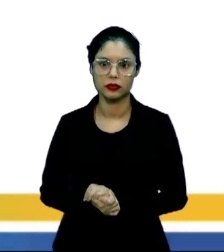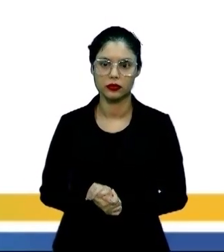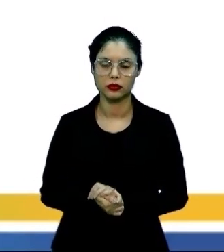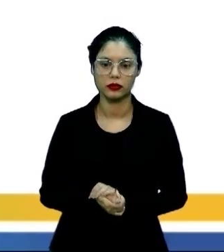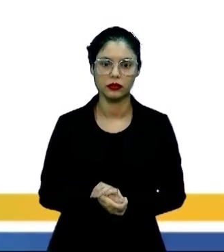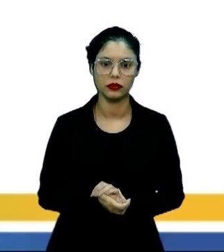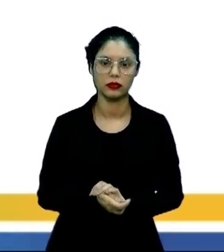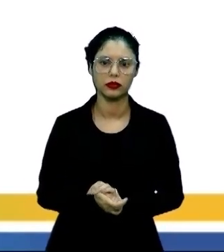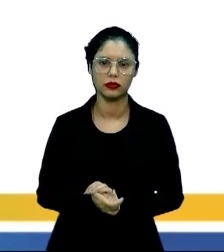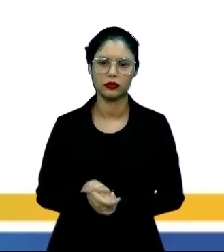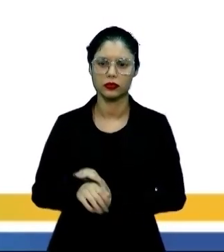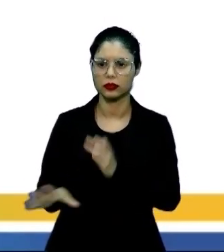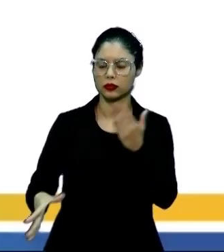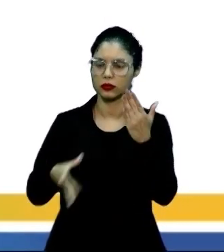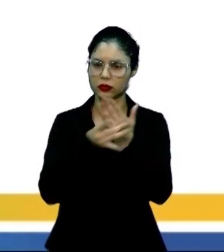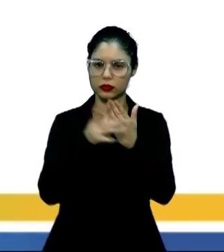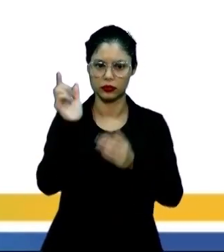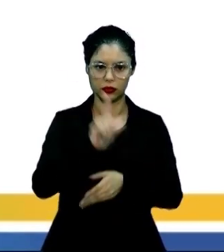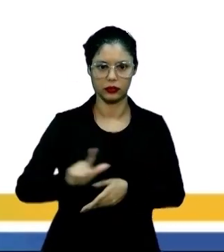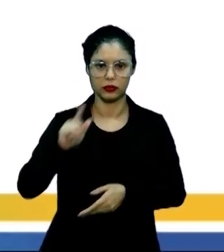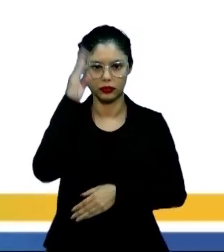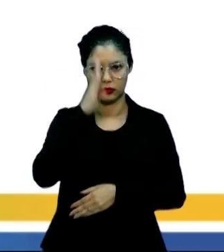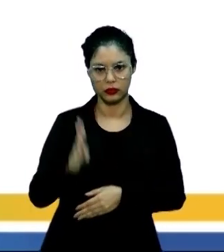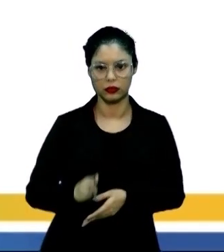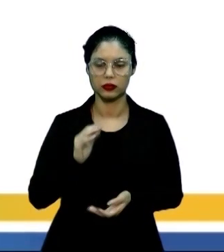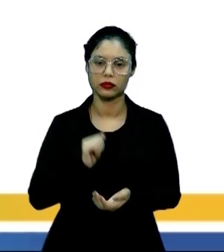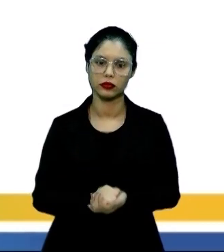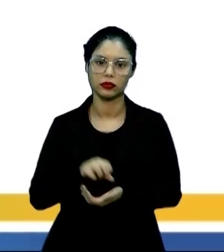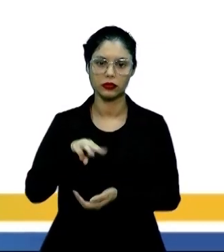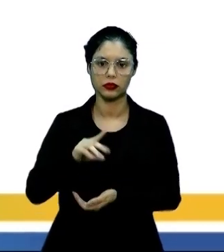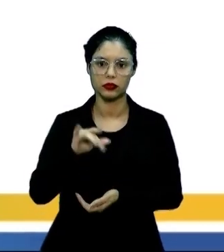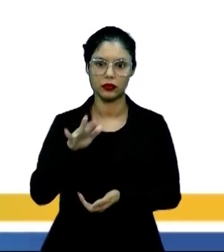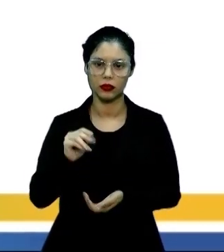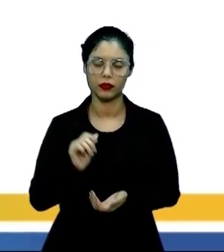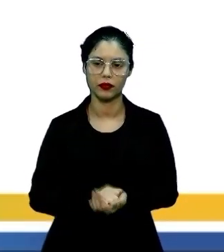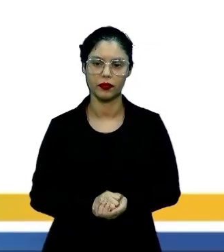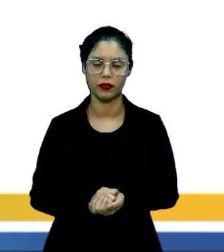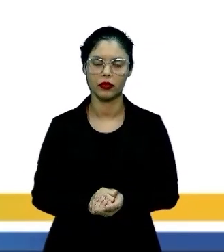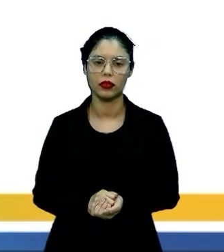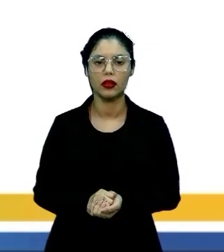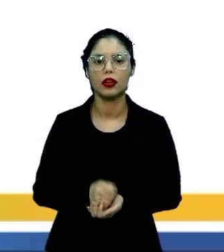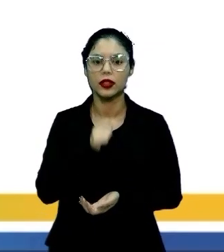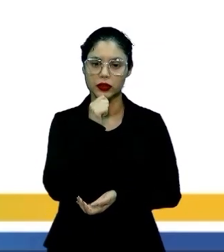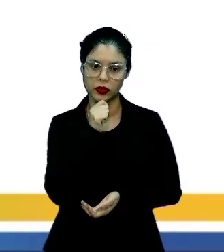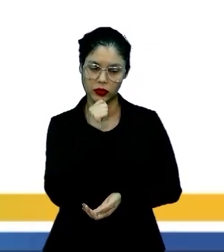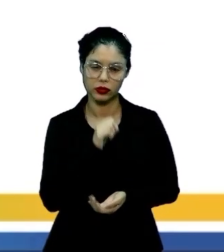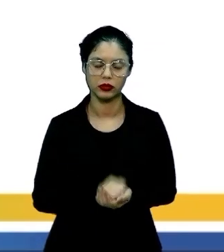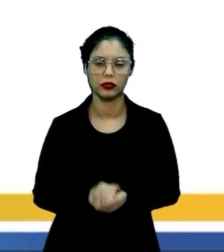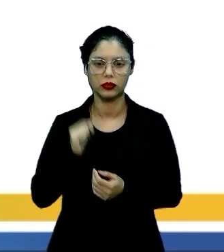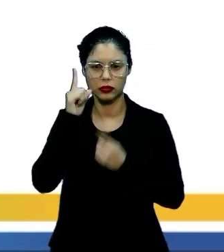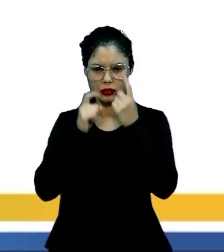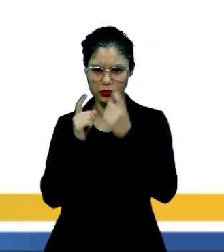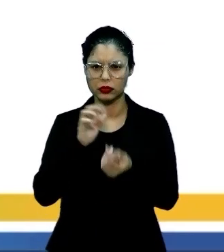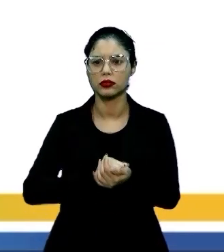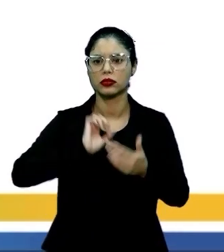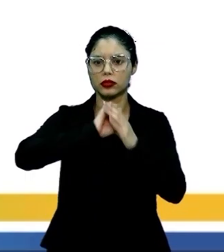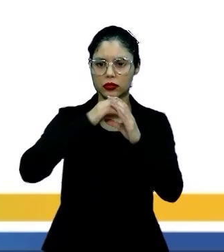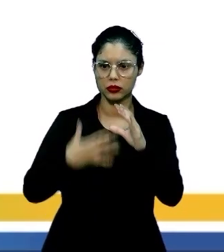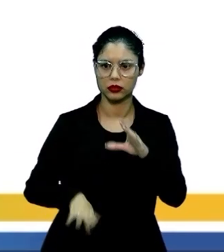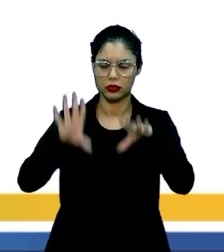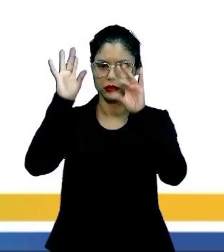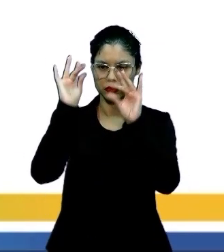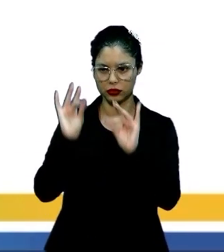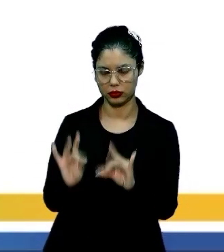obra que inaugura o realismo na literatura brasileira, Memórias Póstumas de Braz Cubas condensa numa expressividade